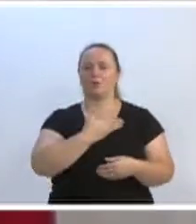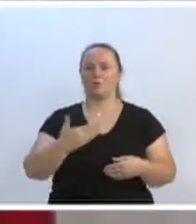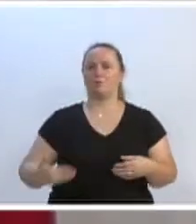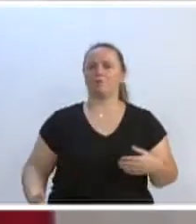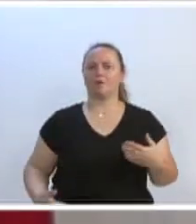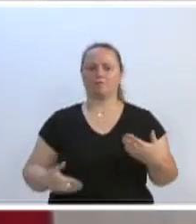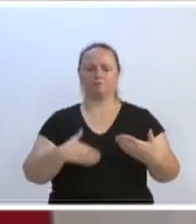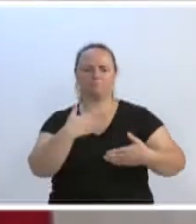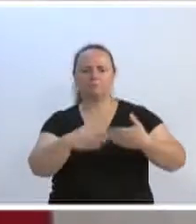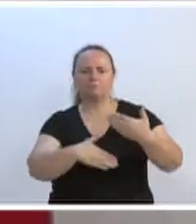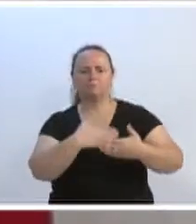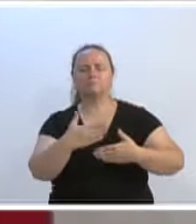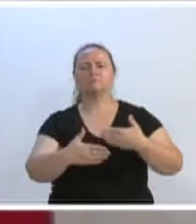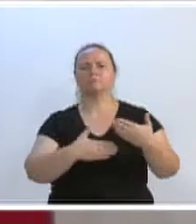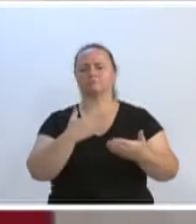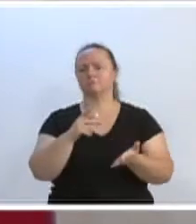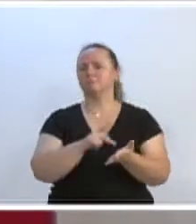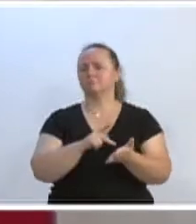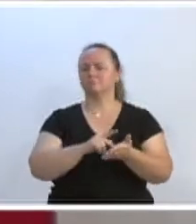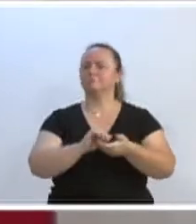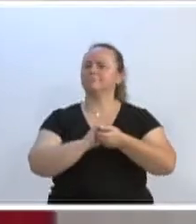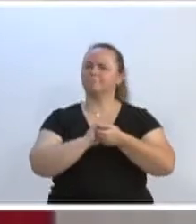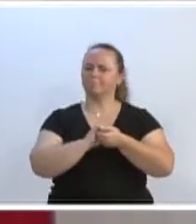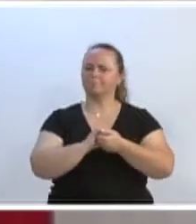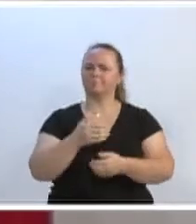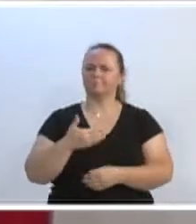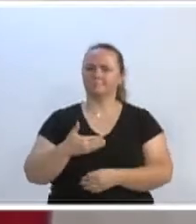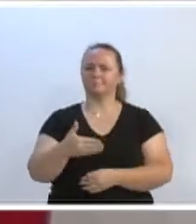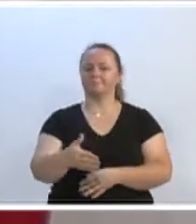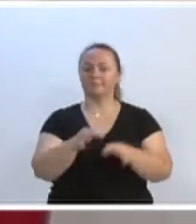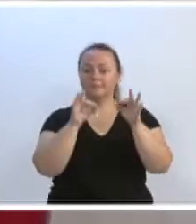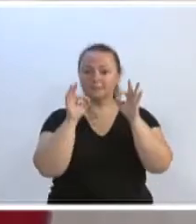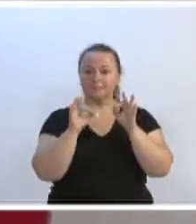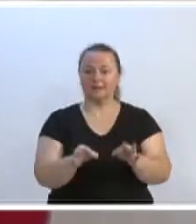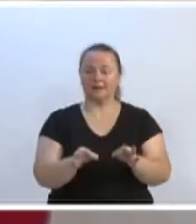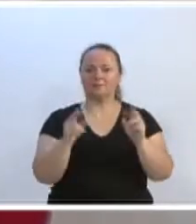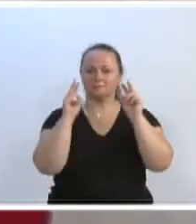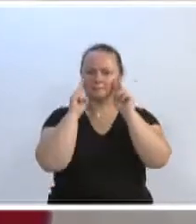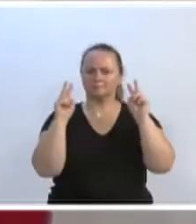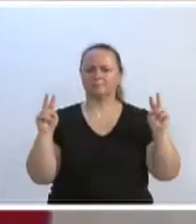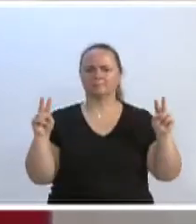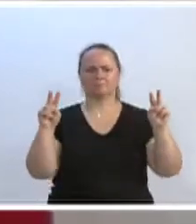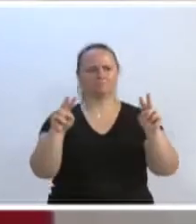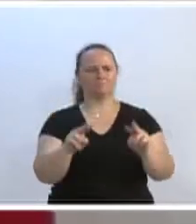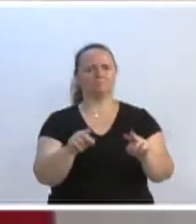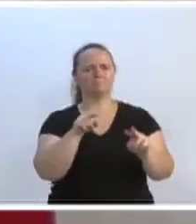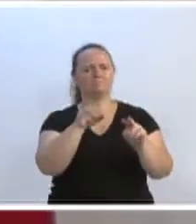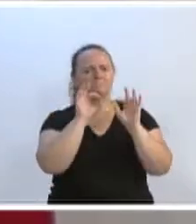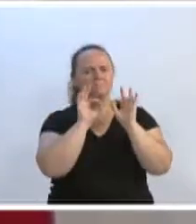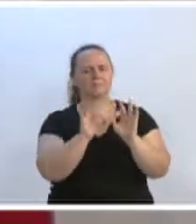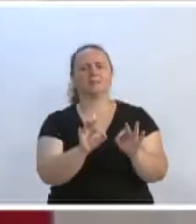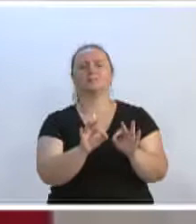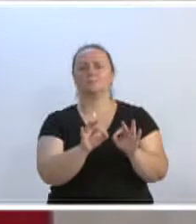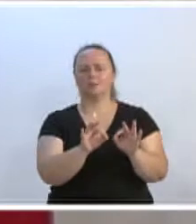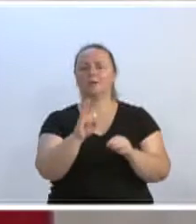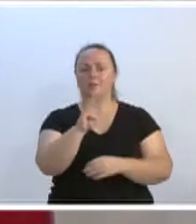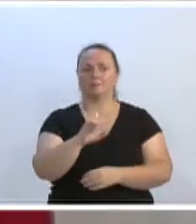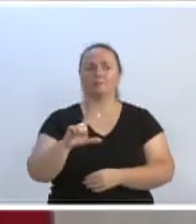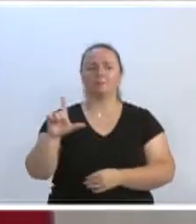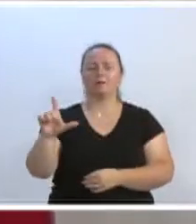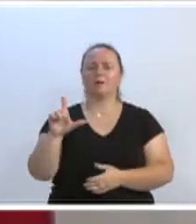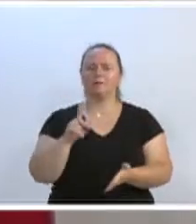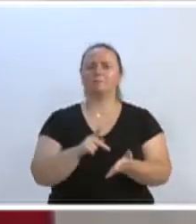parabenizar a iniciativa, e, quando acerta, nós temos que reconhecer o acerto. Acho que Blumenau começa,